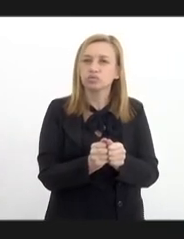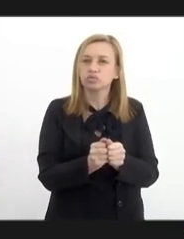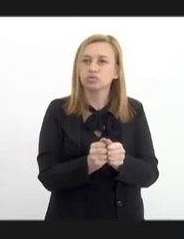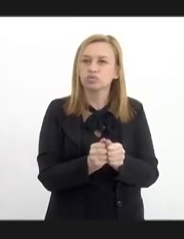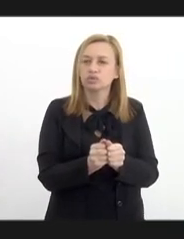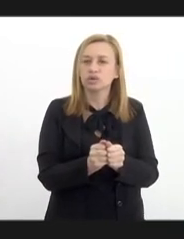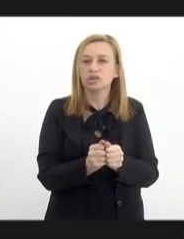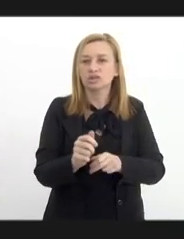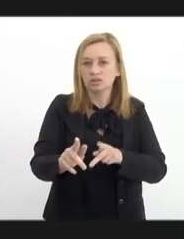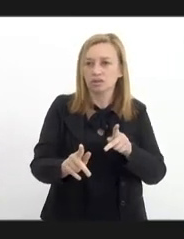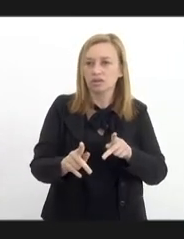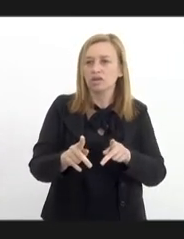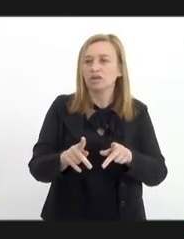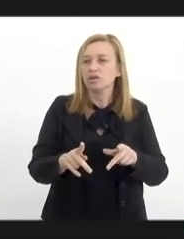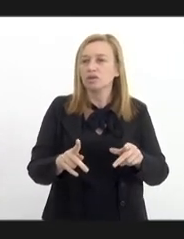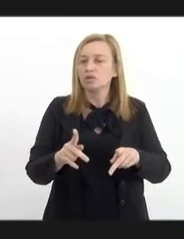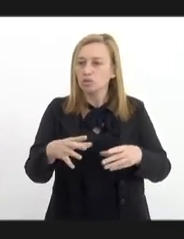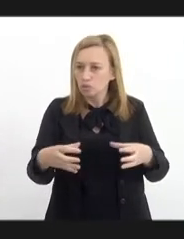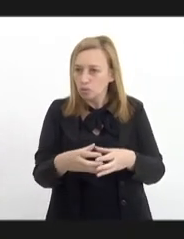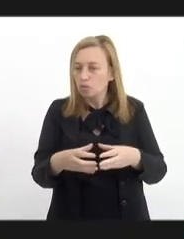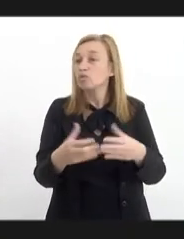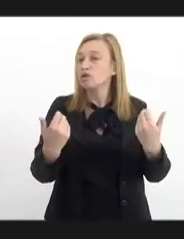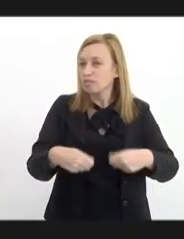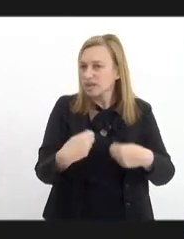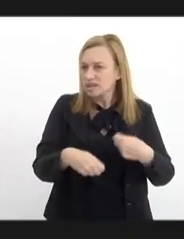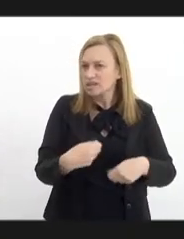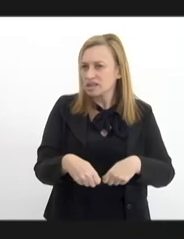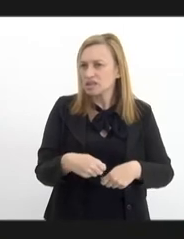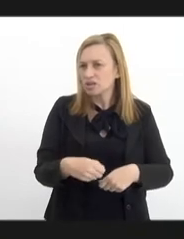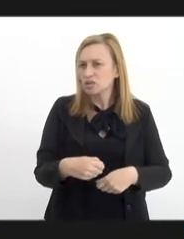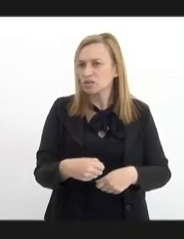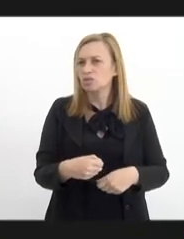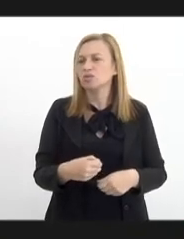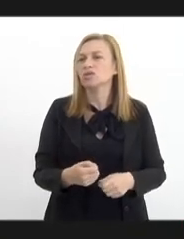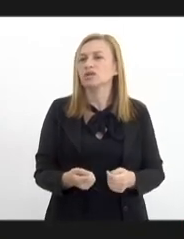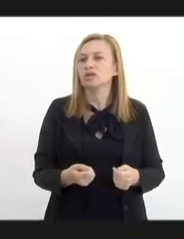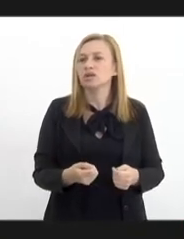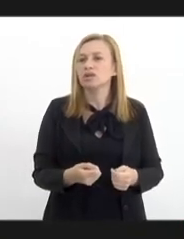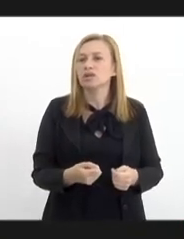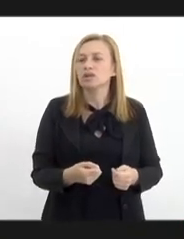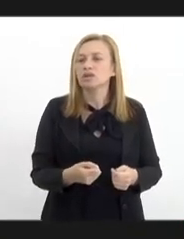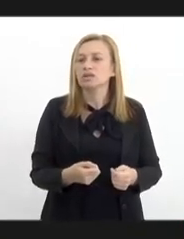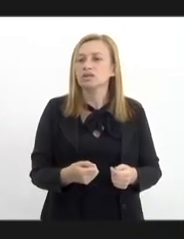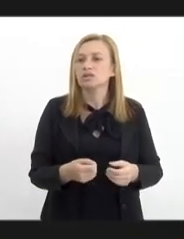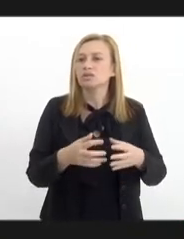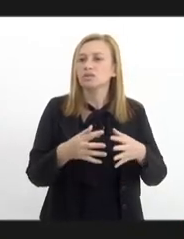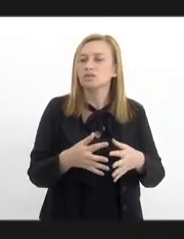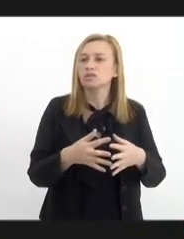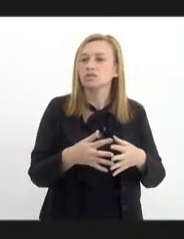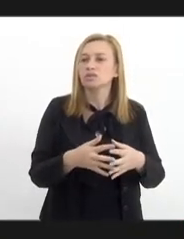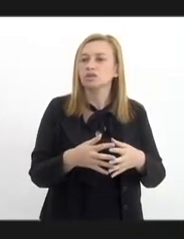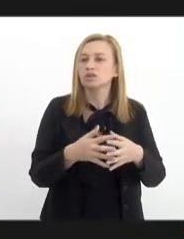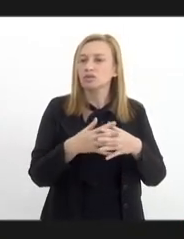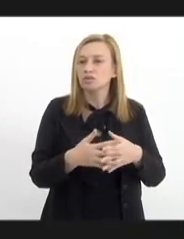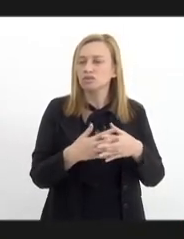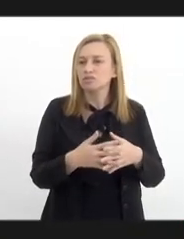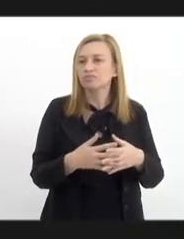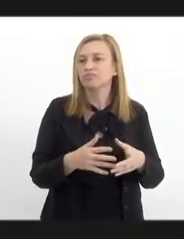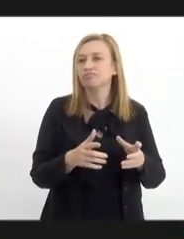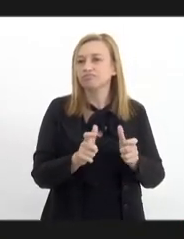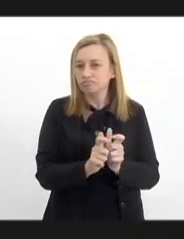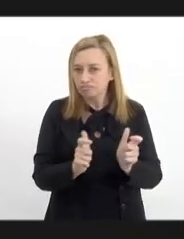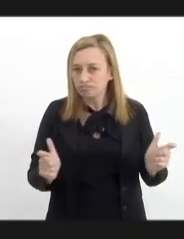a esse público, né? vulnerável e que demanda muito, é uma complexidade muito grande da